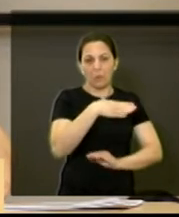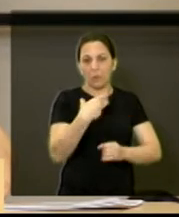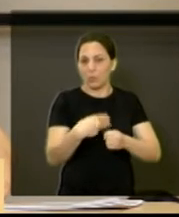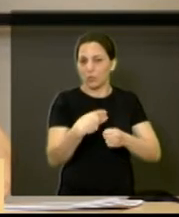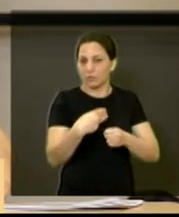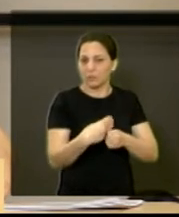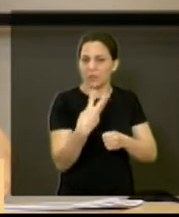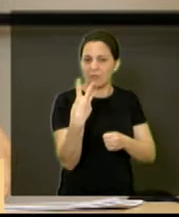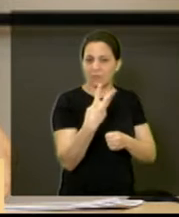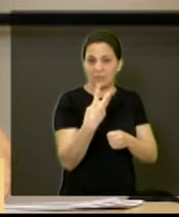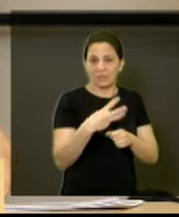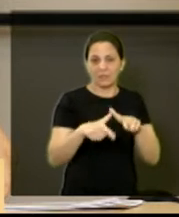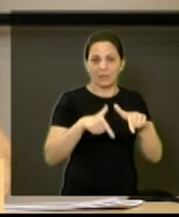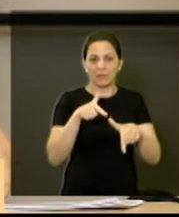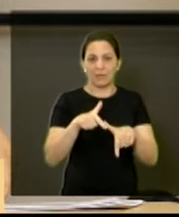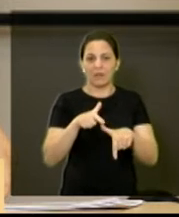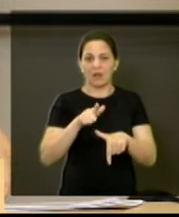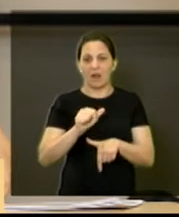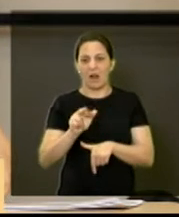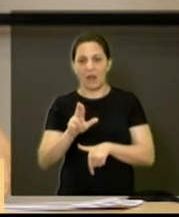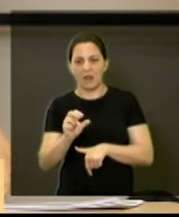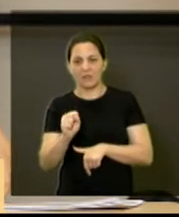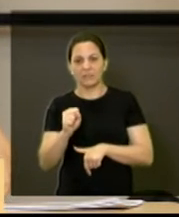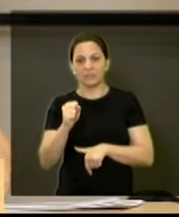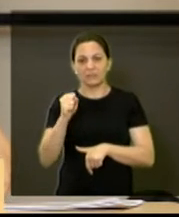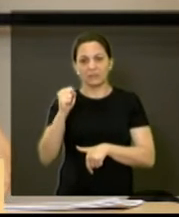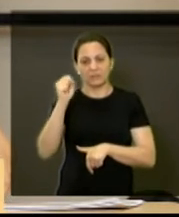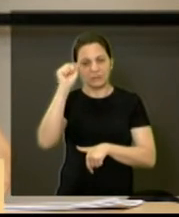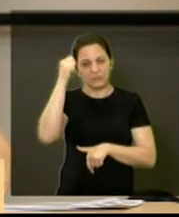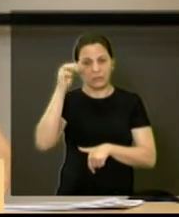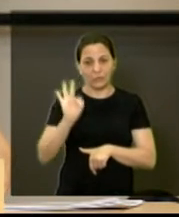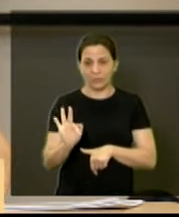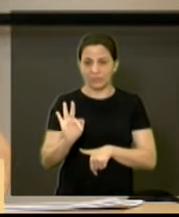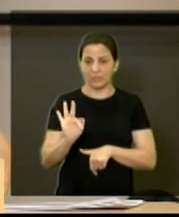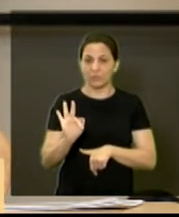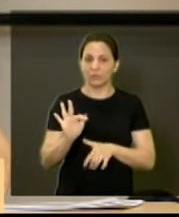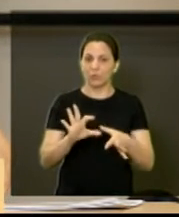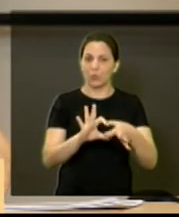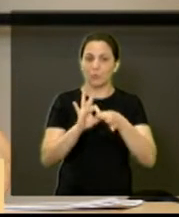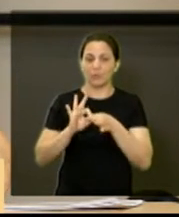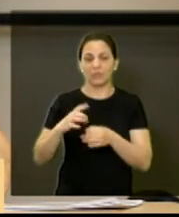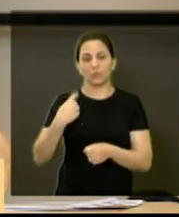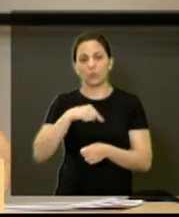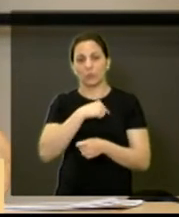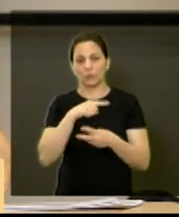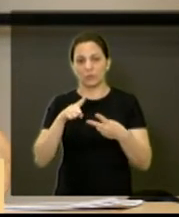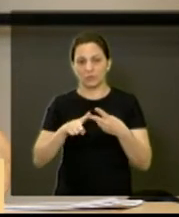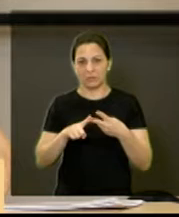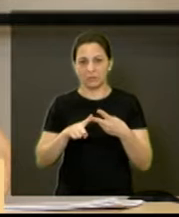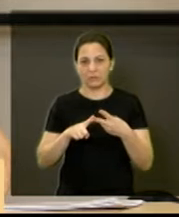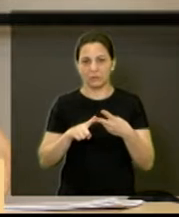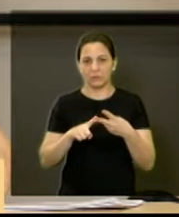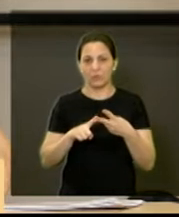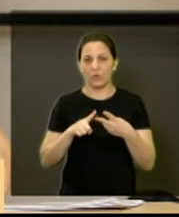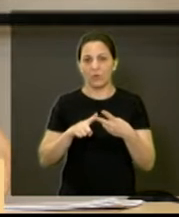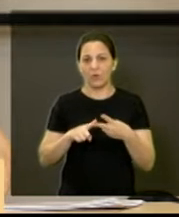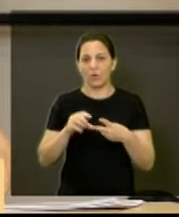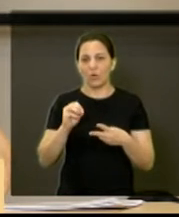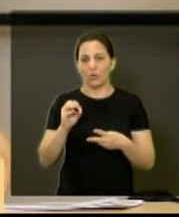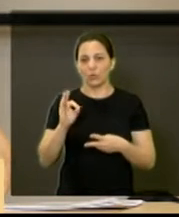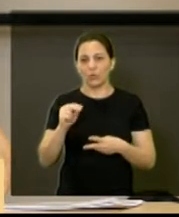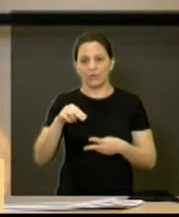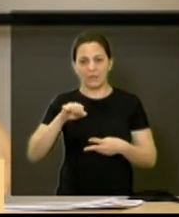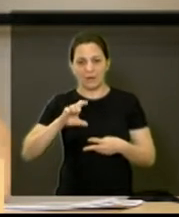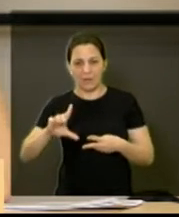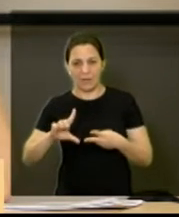serviços de acolhimento, que é o Lar São Francisco, que é parceiro nosso, o Lar São Francisco, o Otoniel de